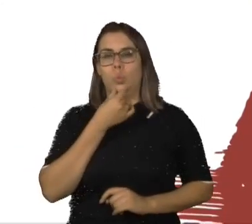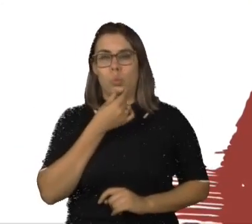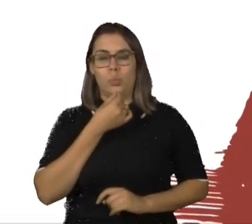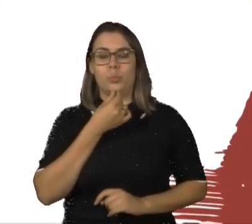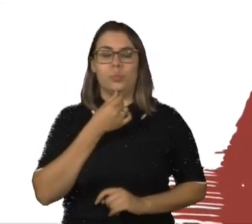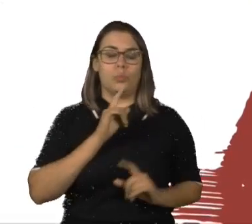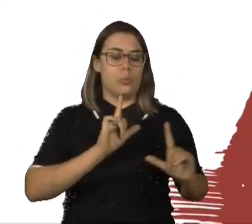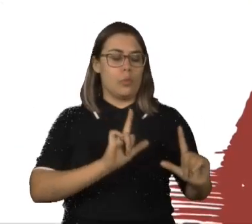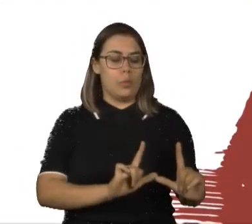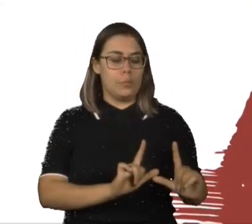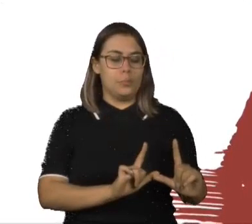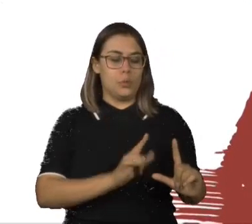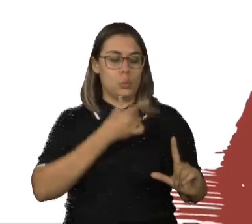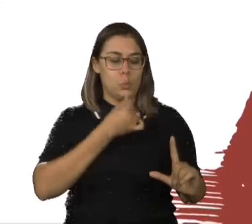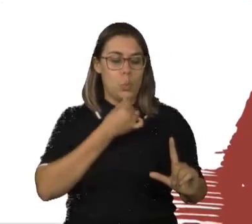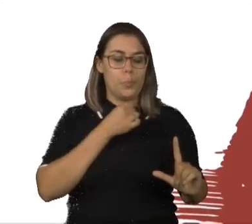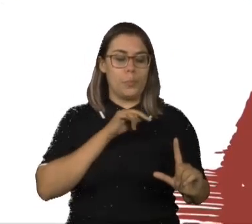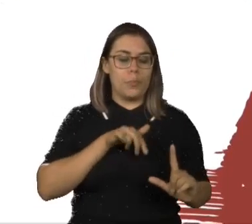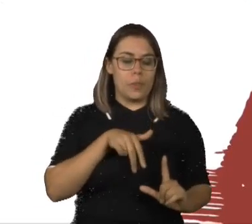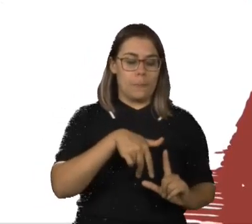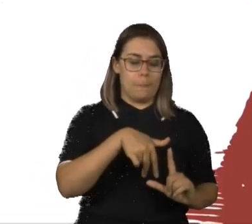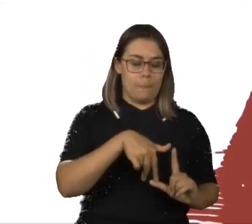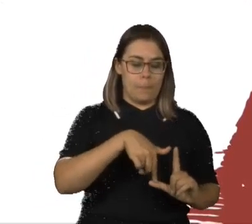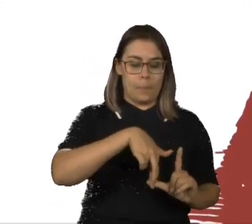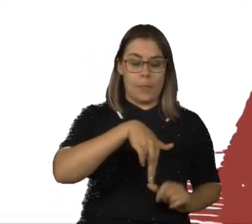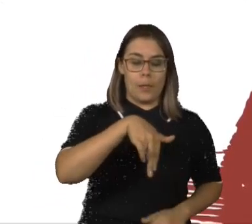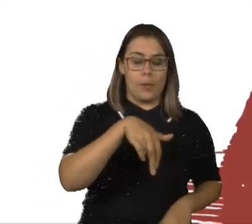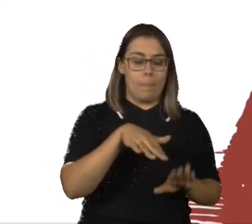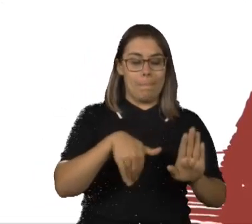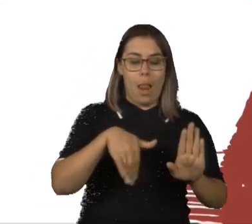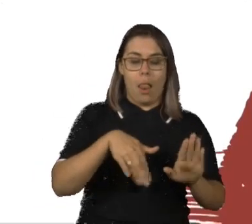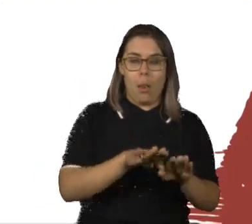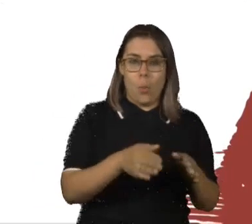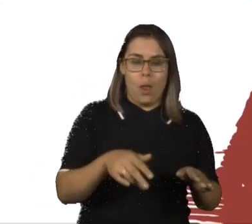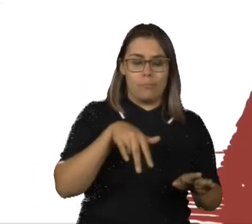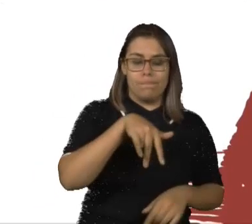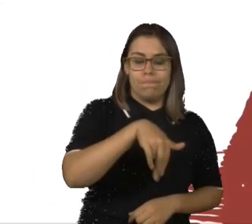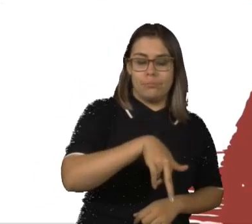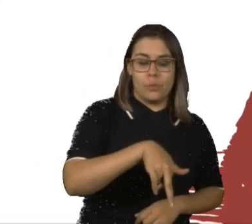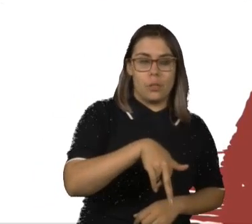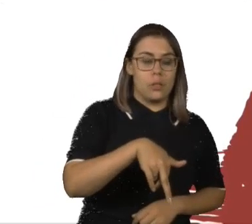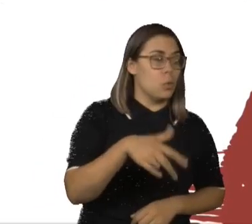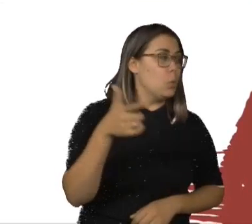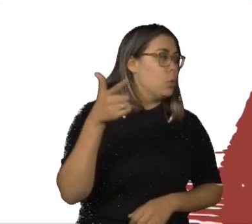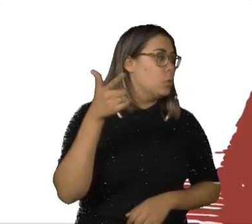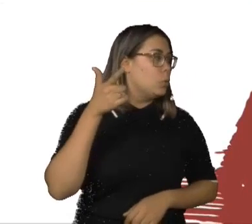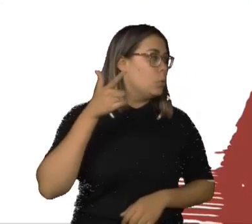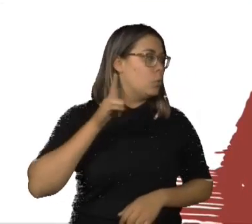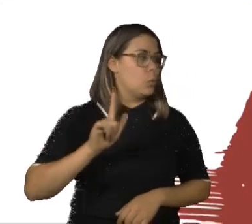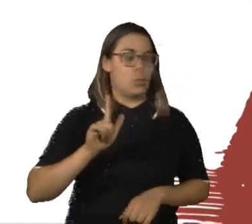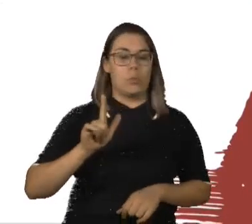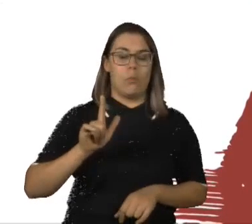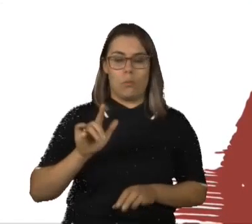direito na água, encurvado. No terceiro quadrinho, ele está de costas e